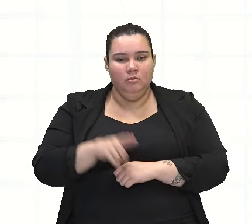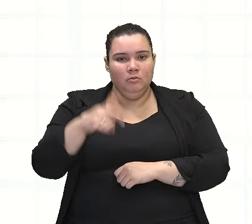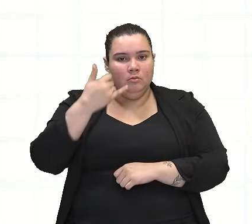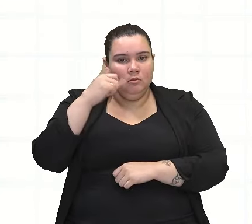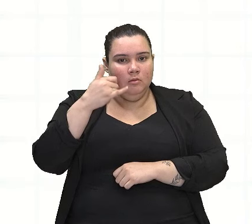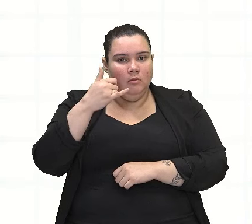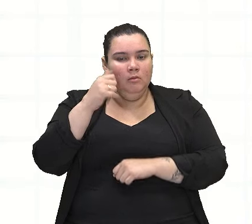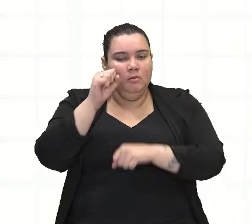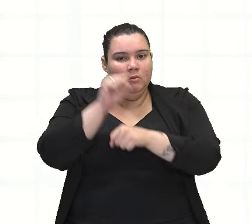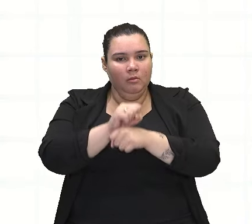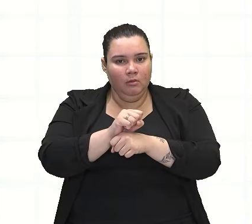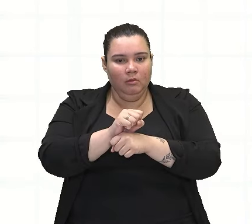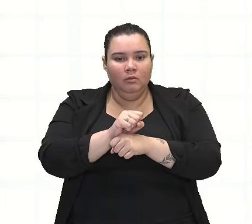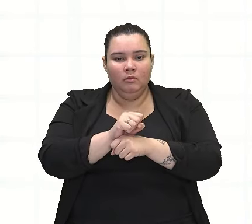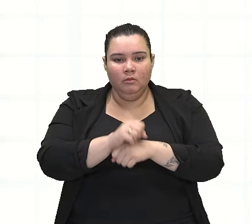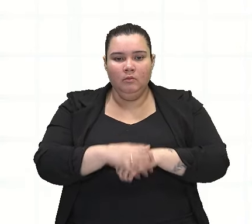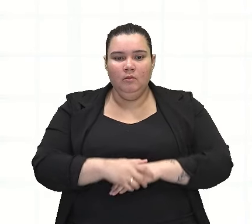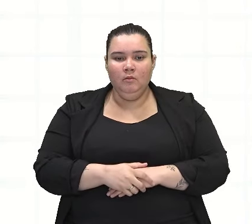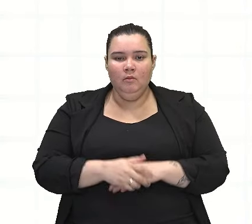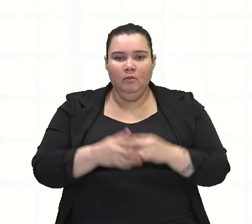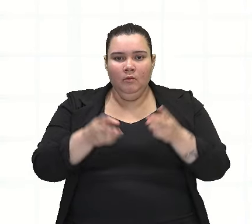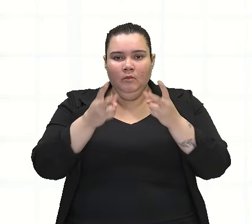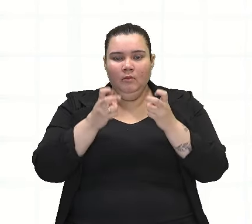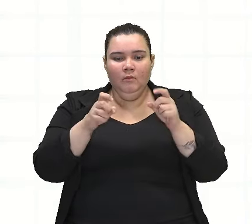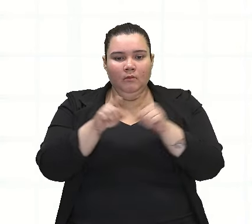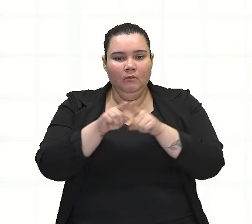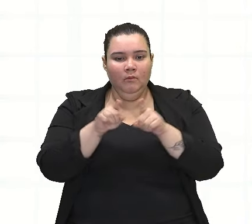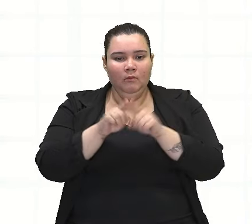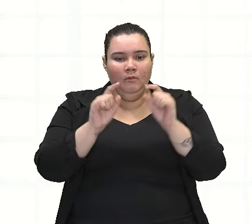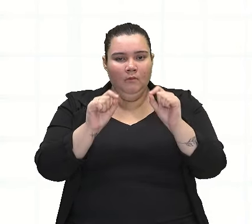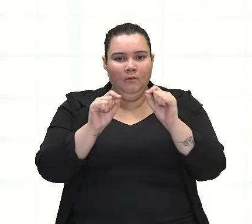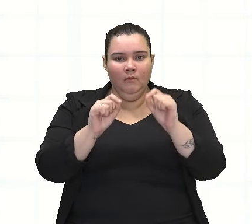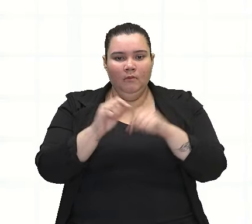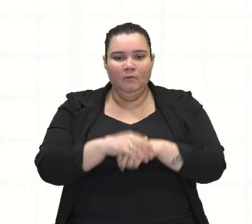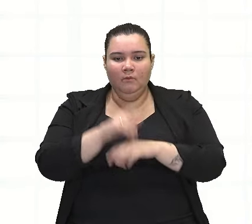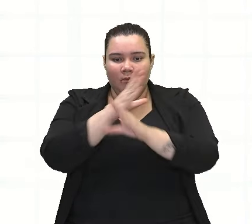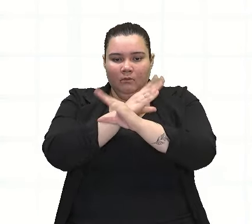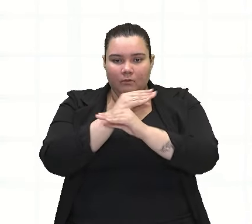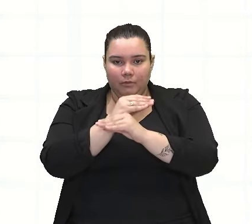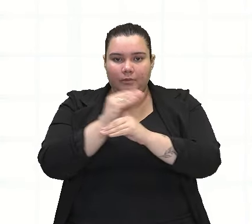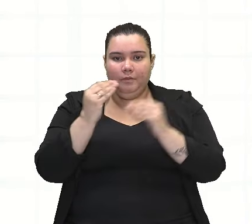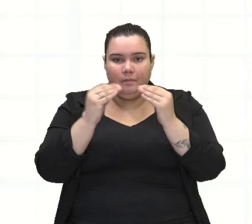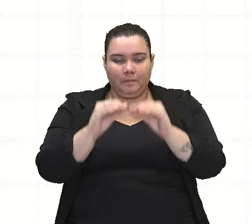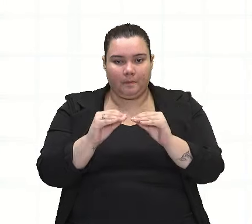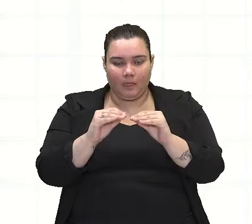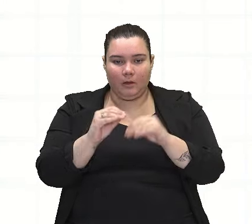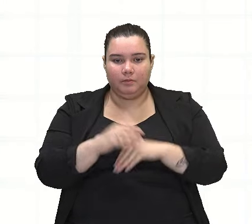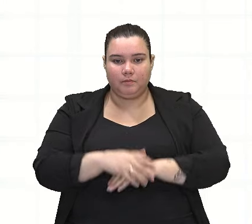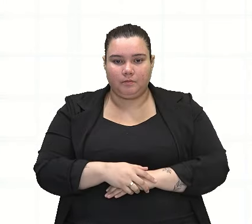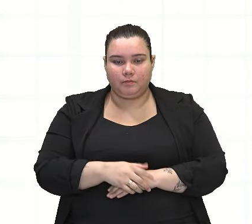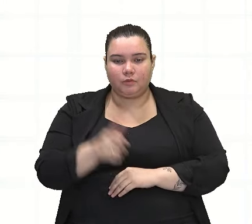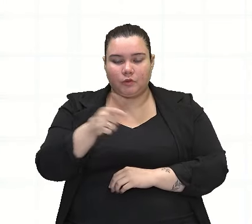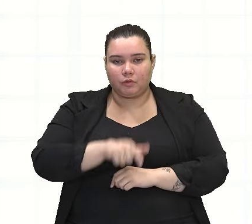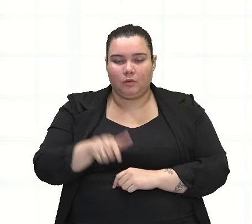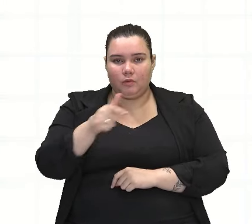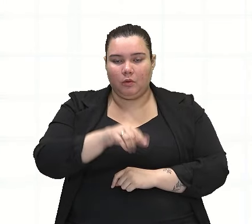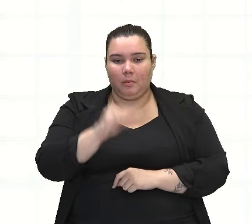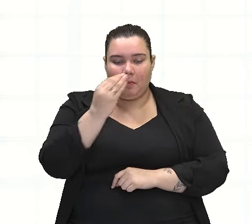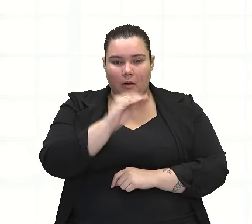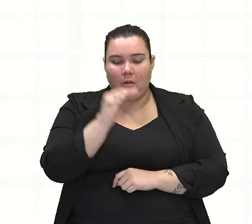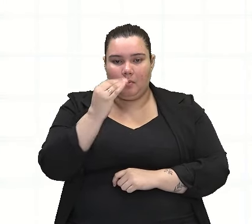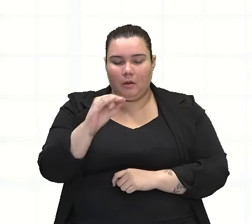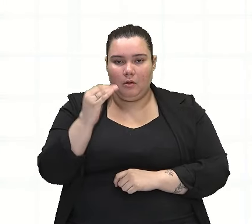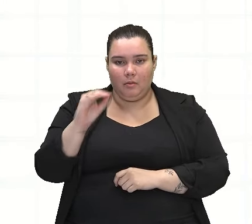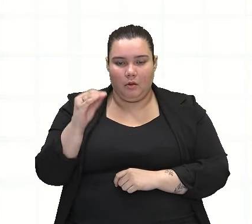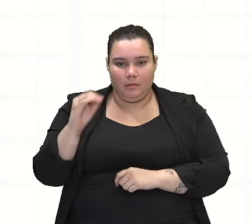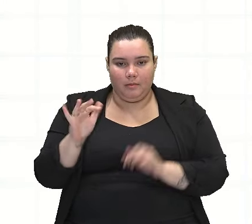parado, certo? E observem que a presença dessas conjunções, de forma repetida, em diversos